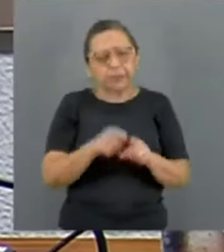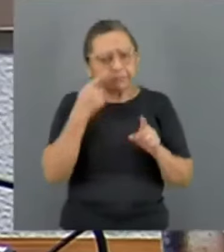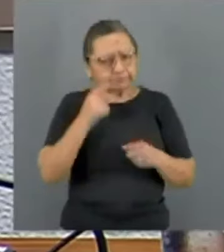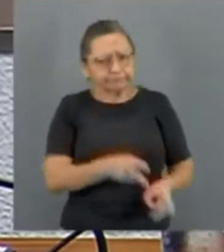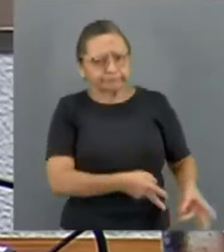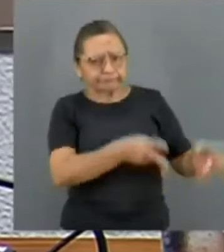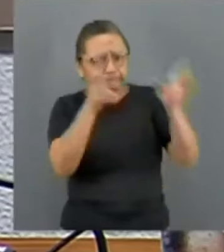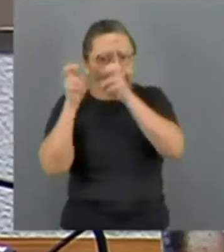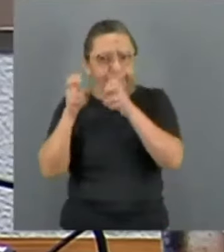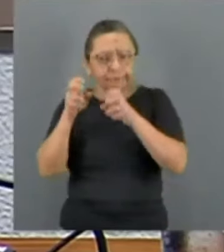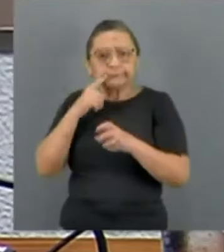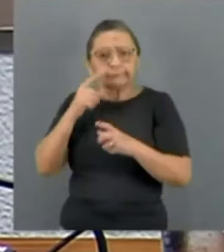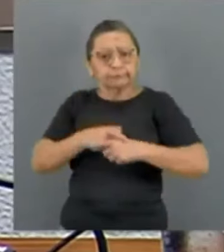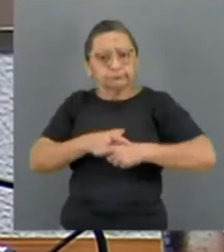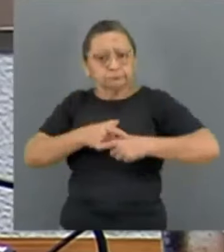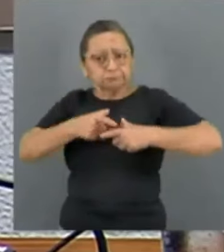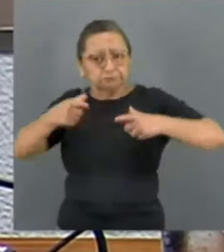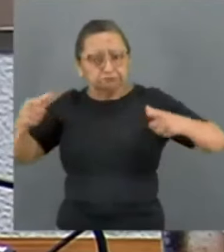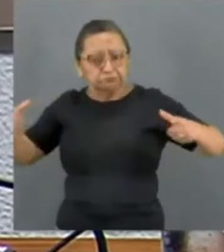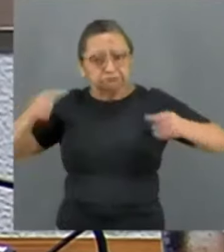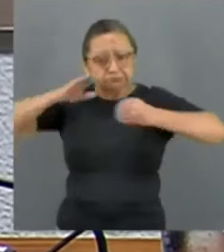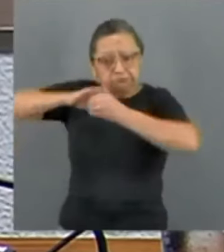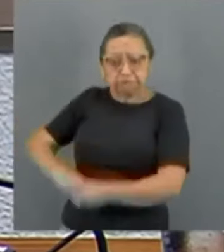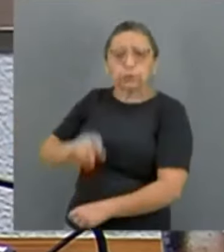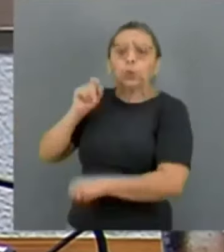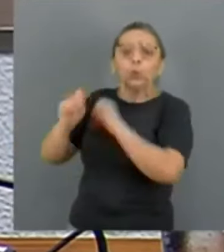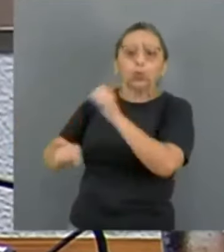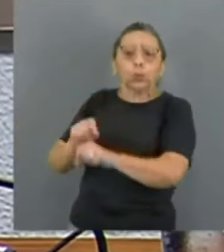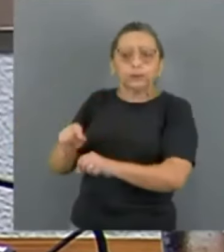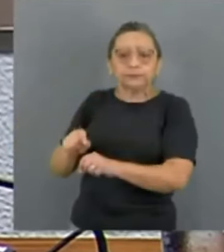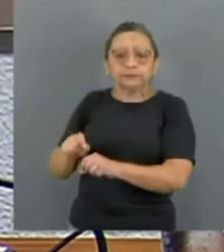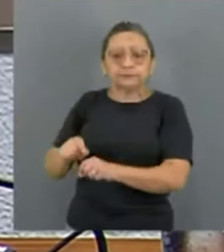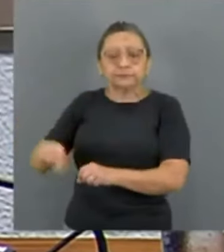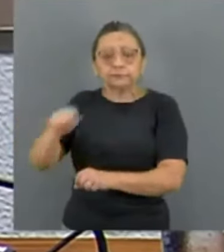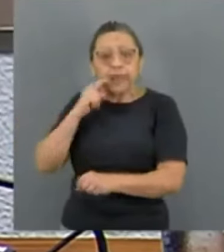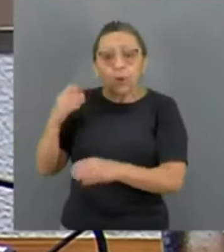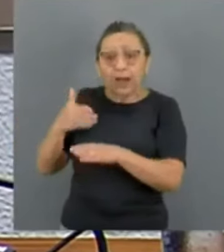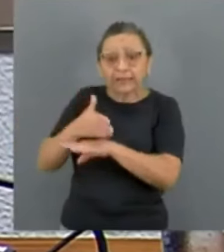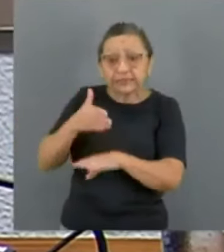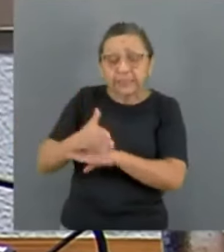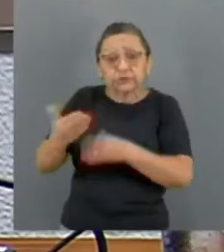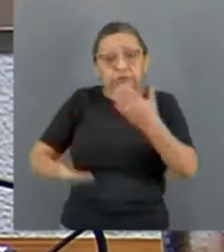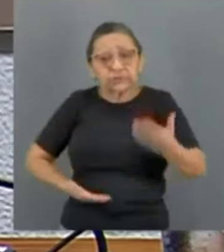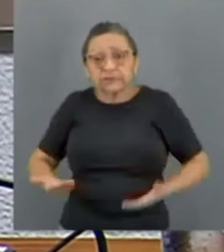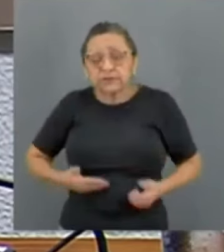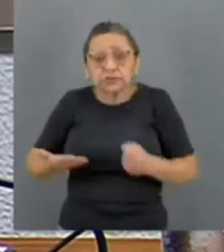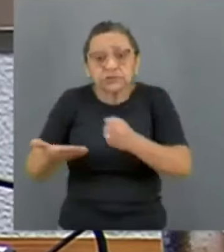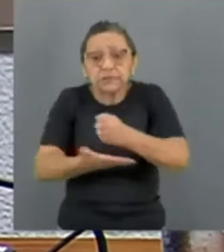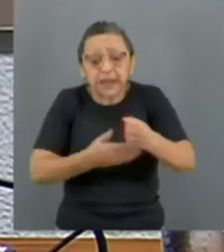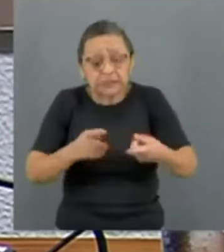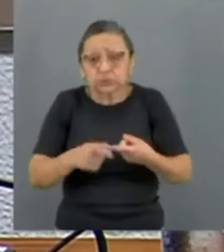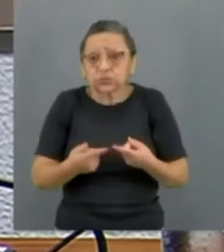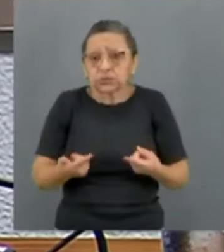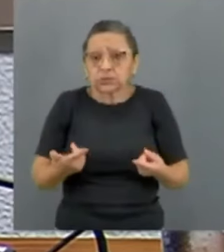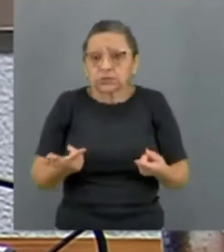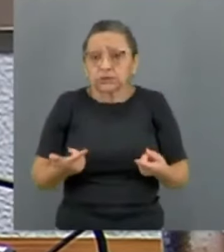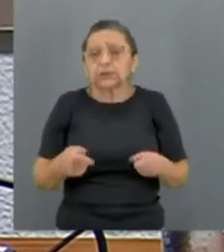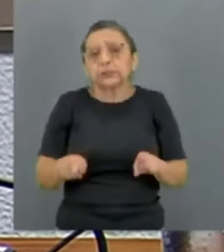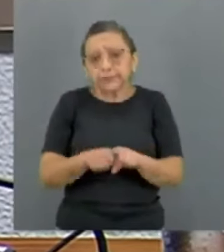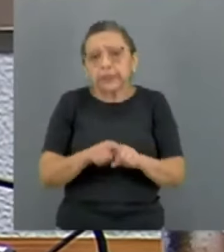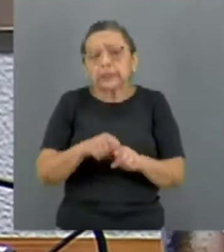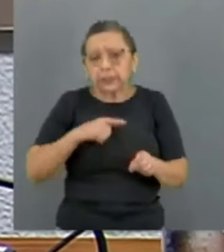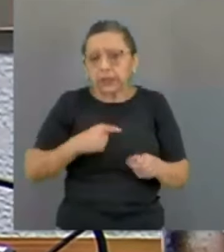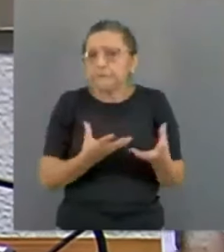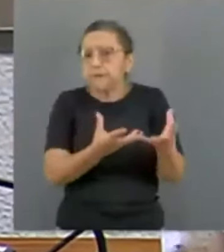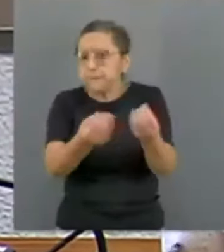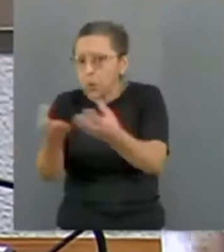crescente segregação no que tange ao acesso de serviços básicos. Além disso, houve numerosas